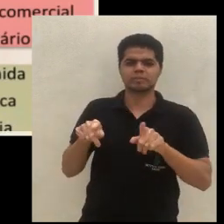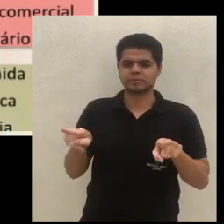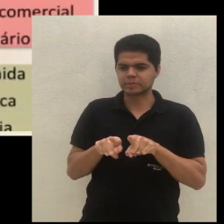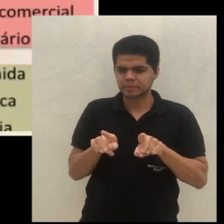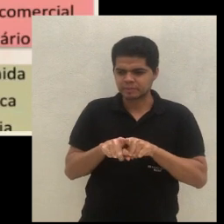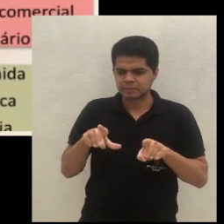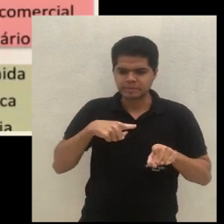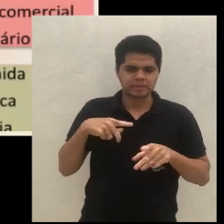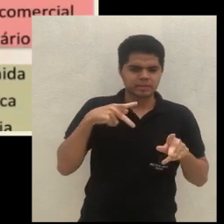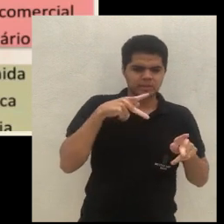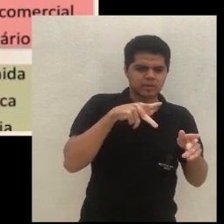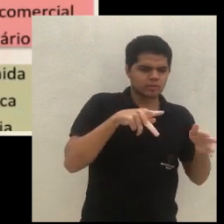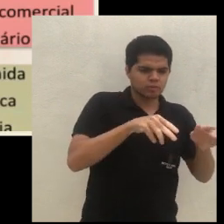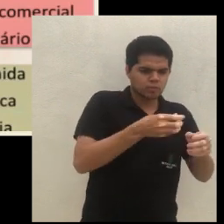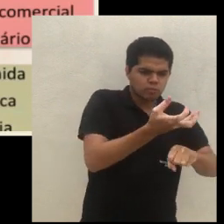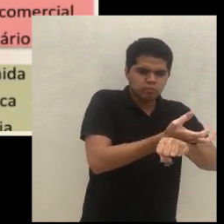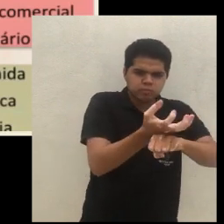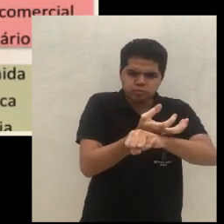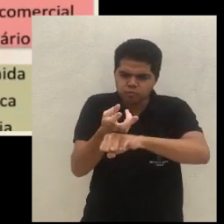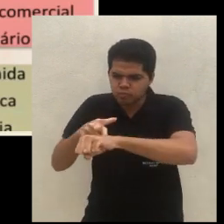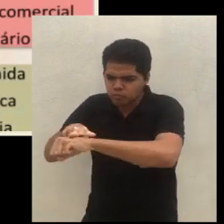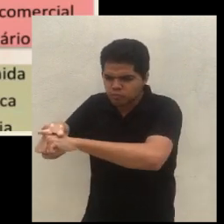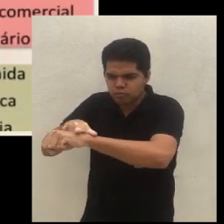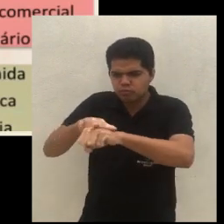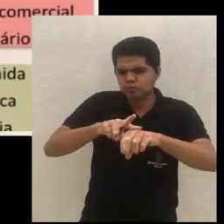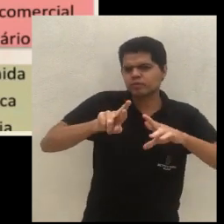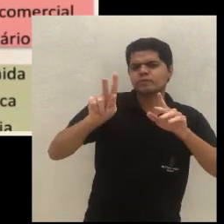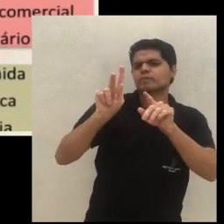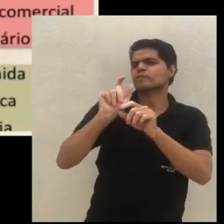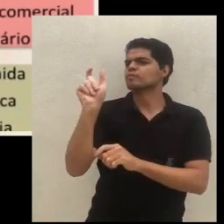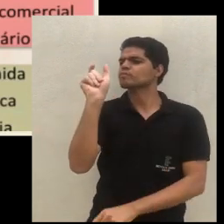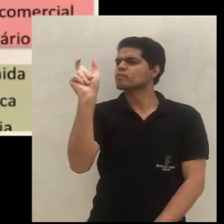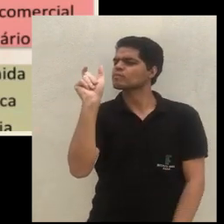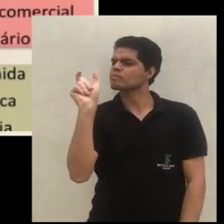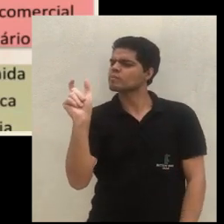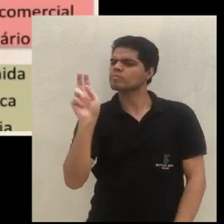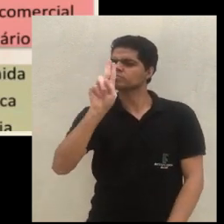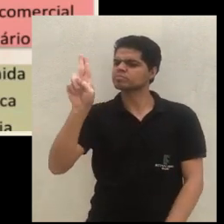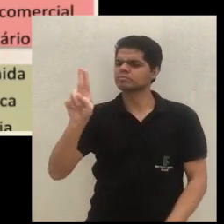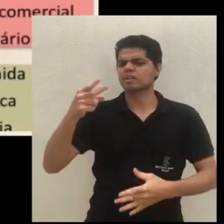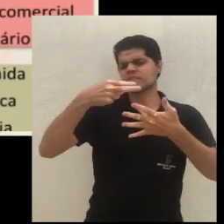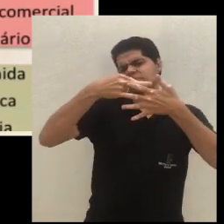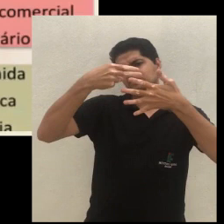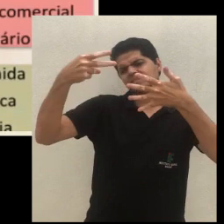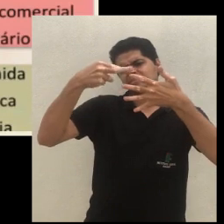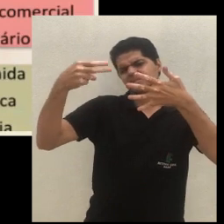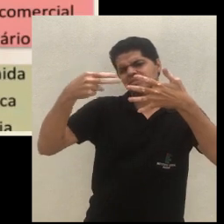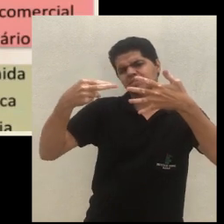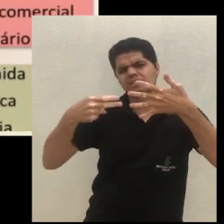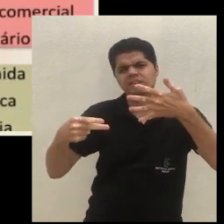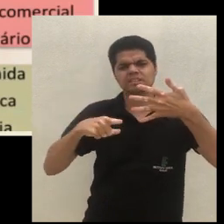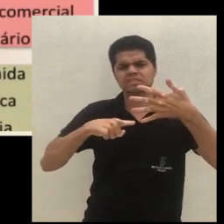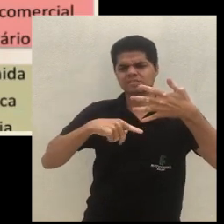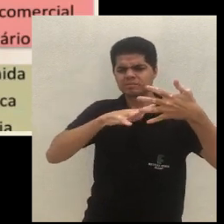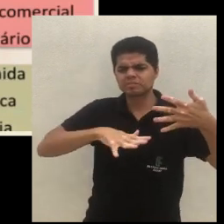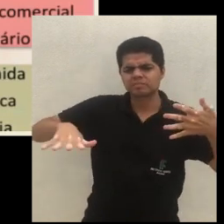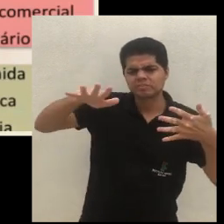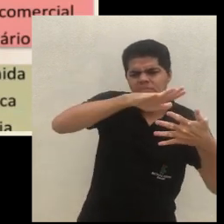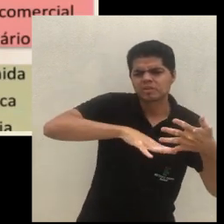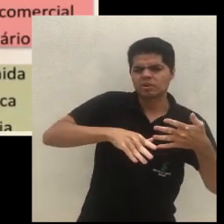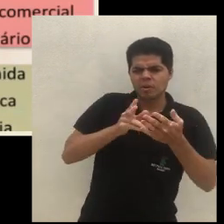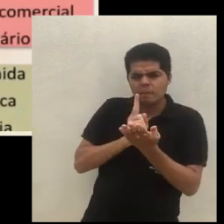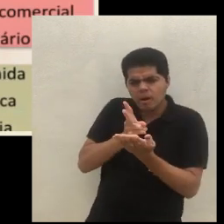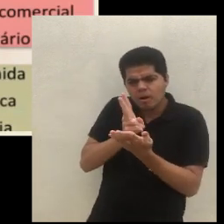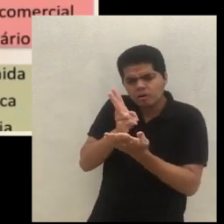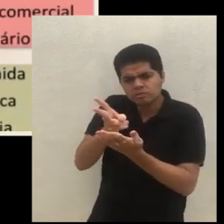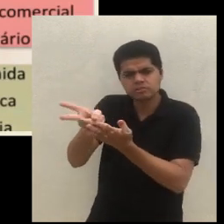silvio agrícola, silvio pastoril, agro silvio pastoril, de acordo com os componentes, se vai ser um sistema contínuo, se vai ser um sistema zonal,